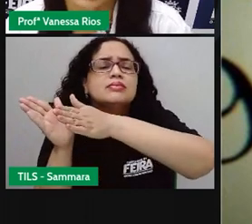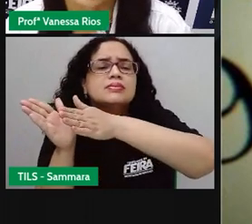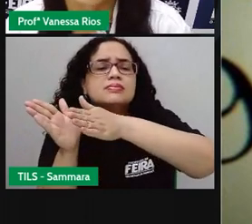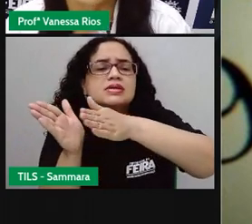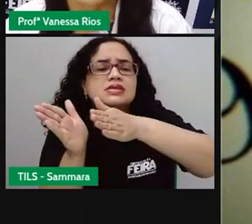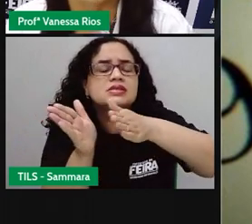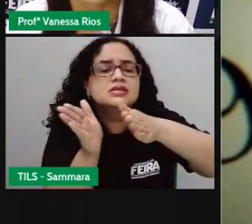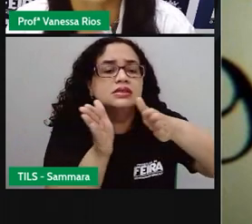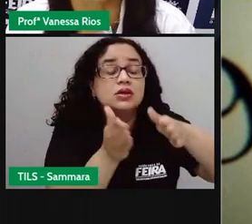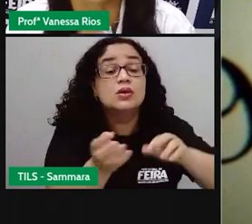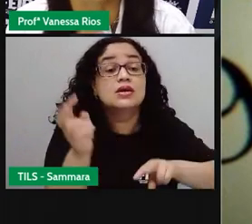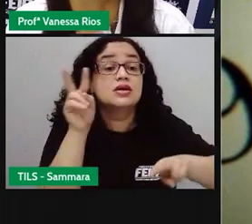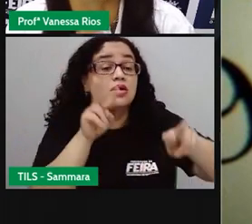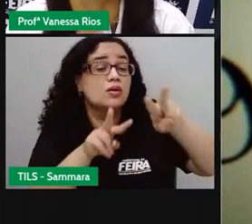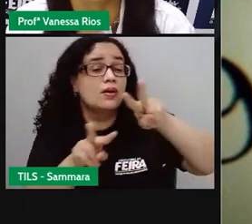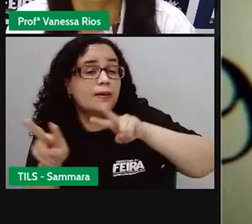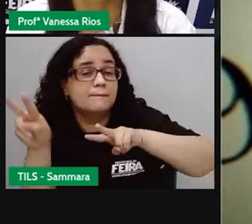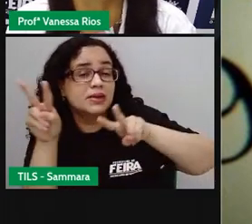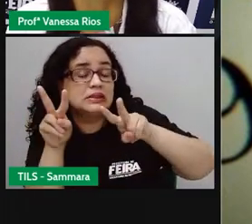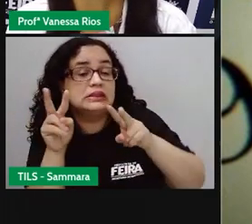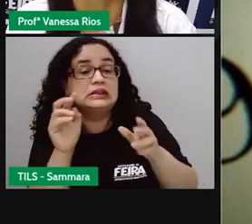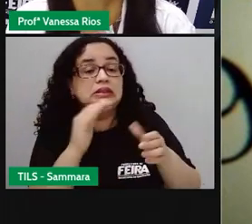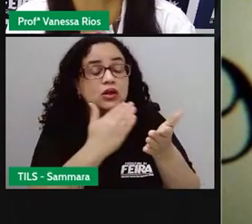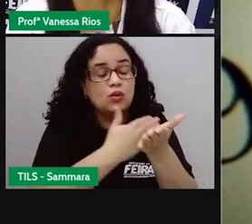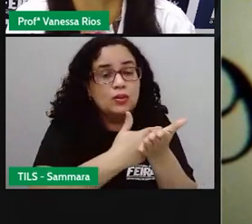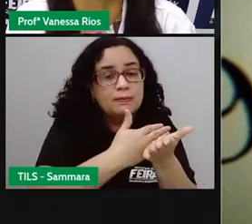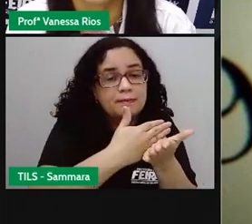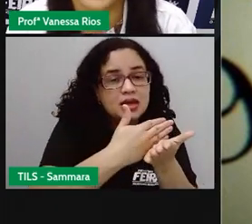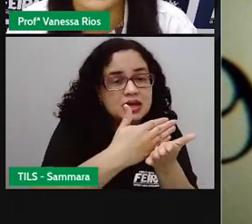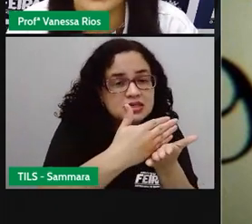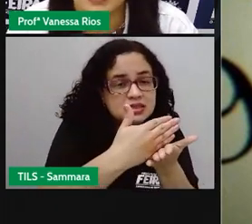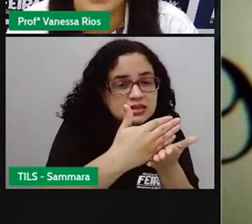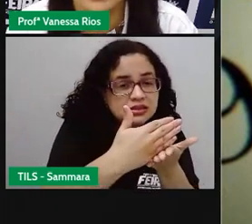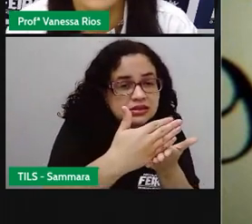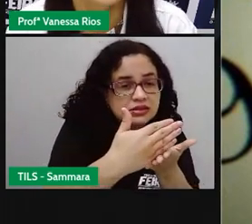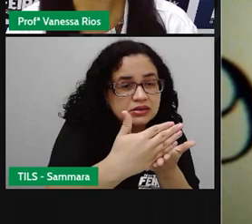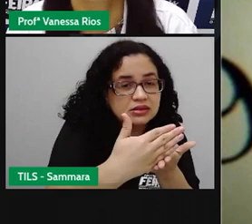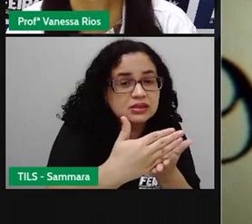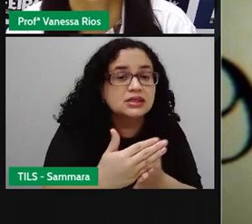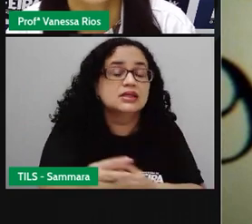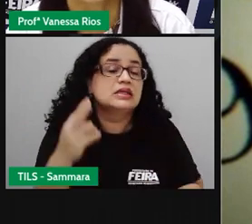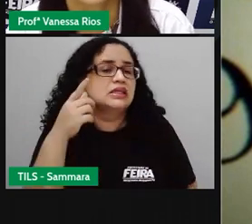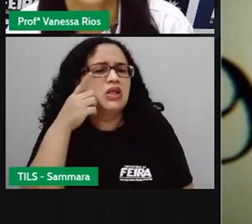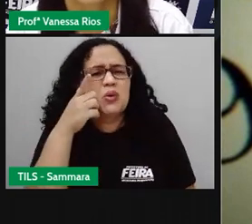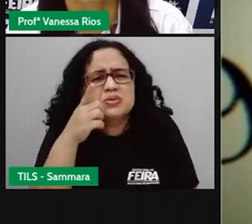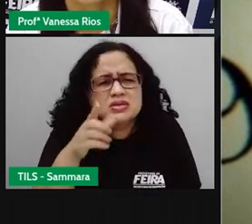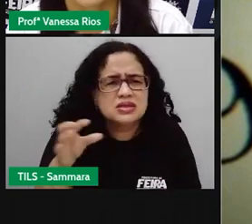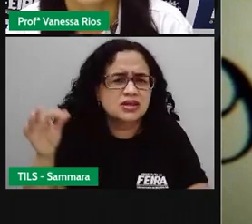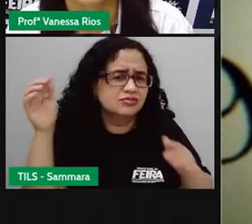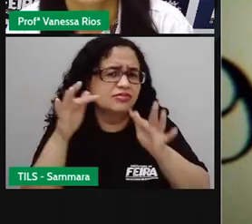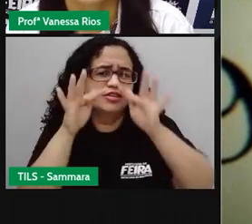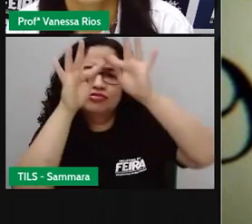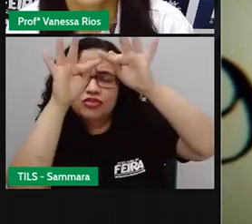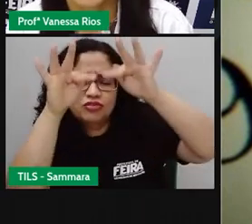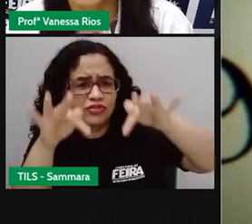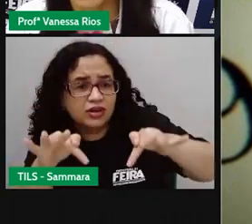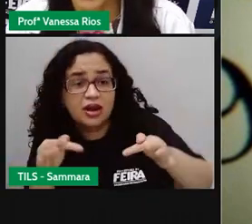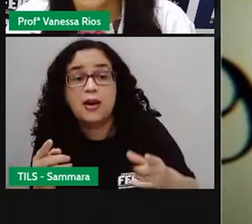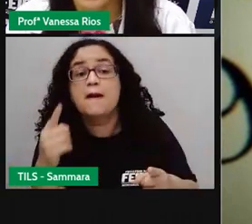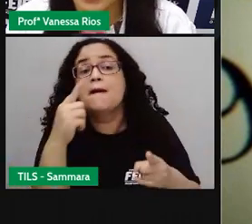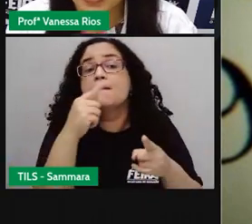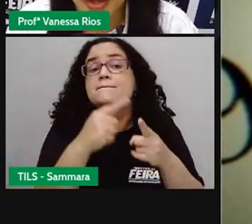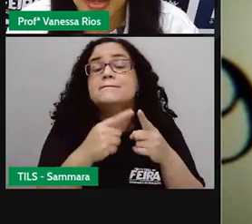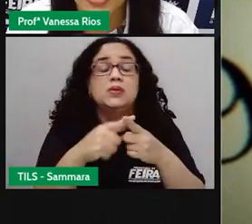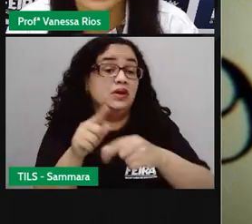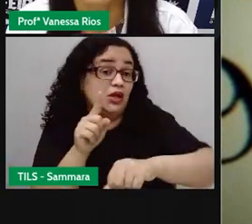E a gente observa aí que tem um início, não é? Que começa e a gente não consegue enxergar o fim. Porque o